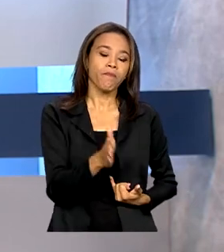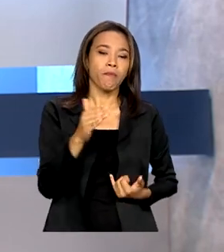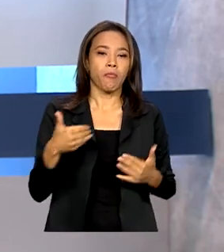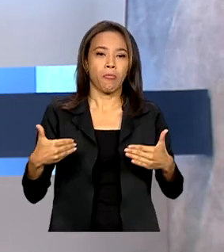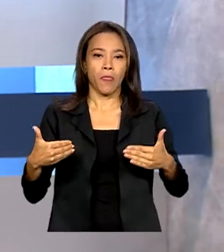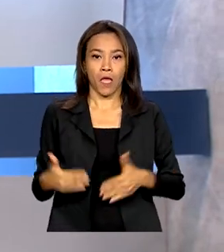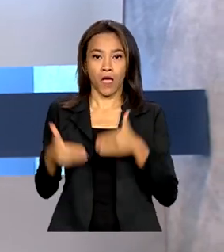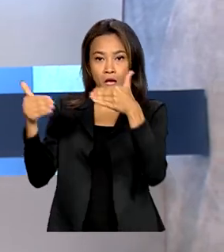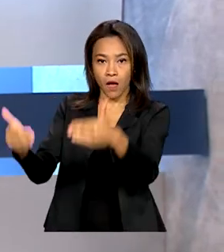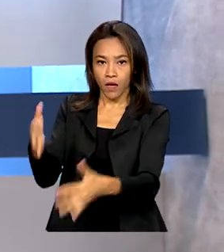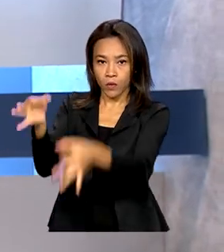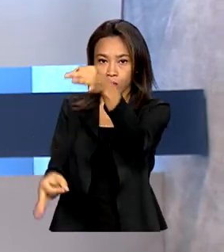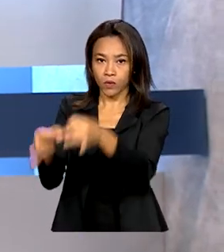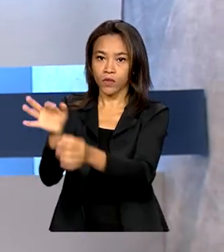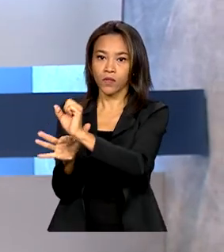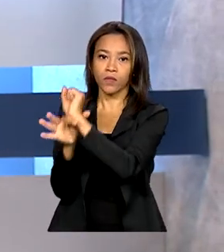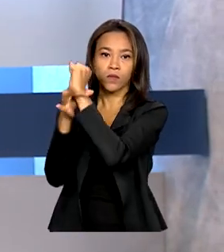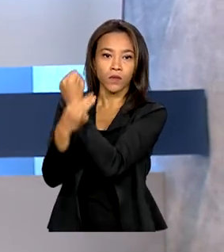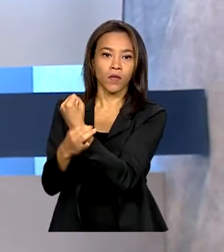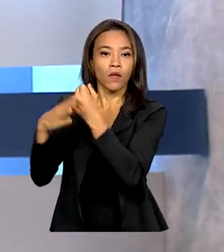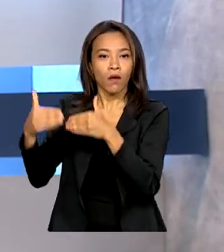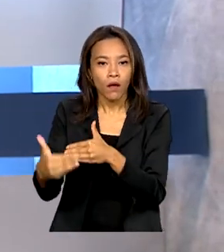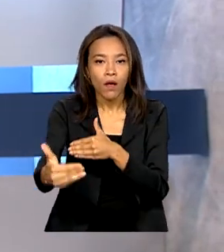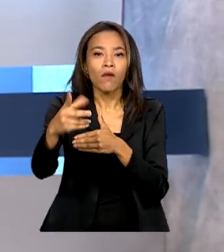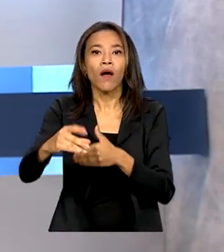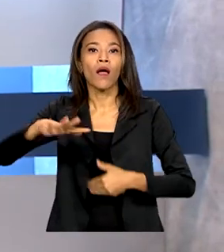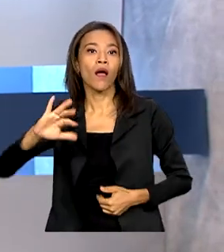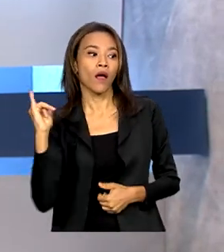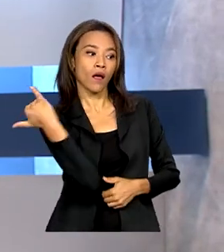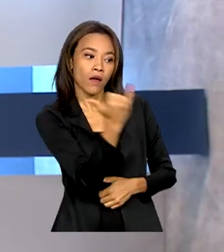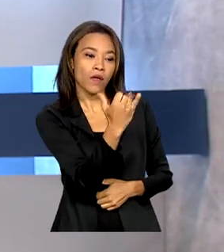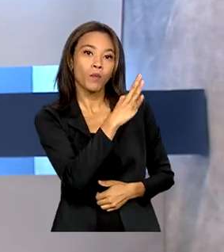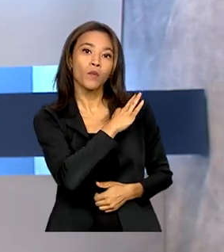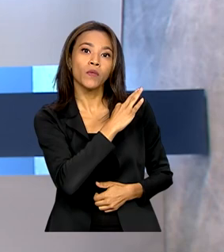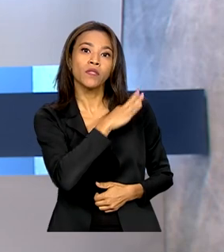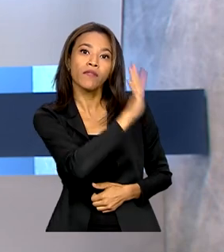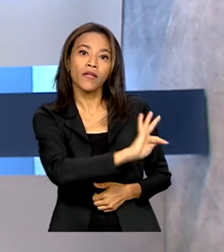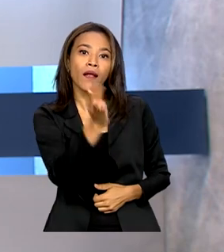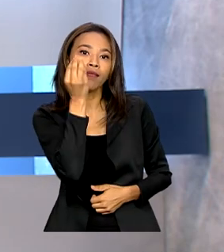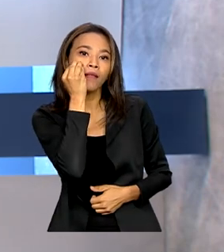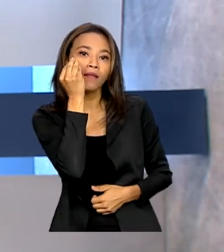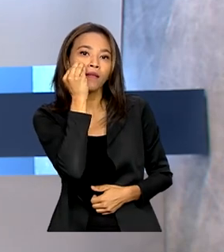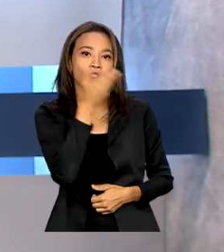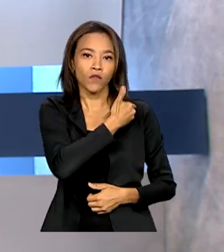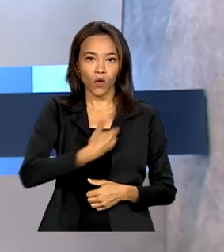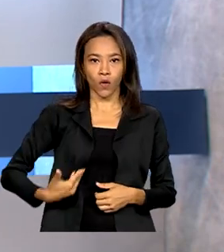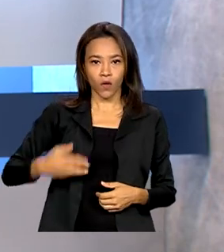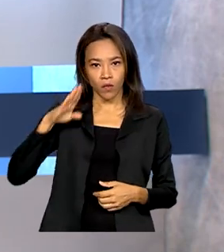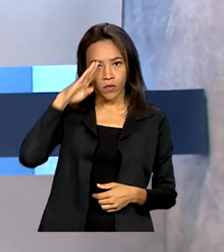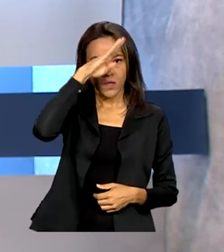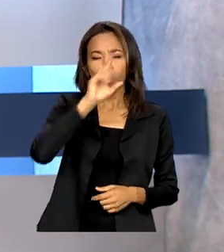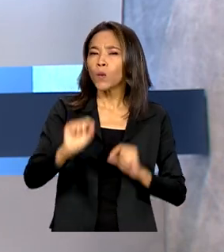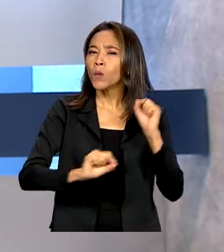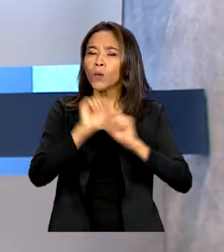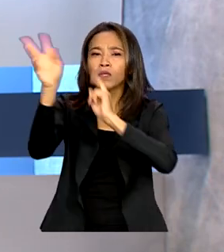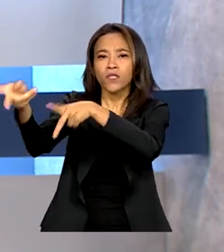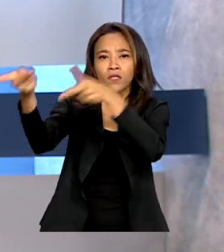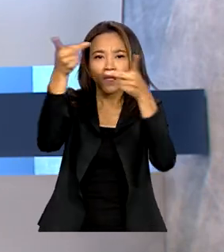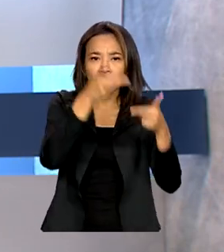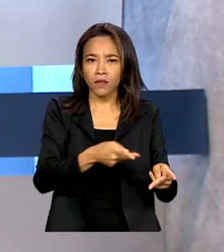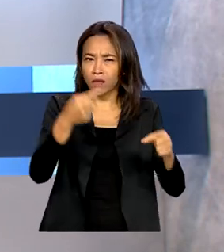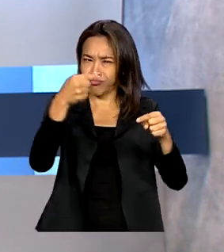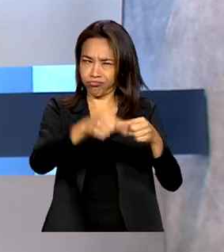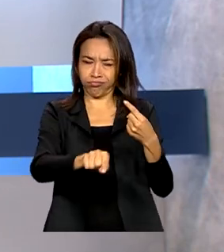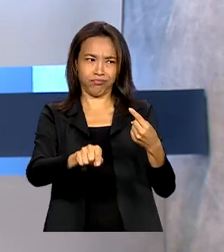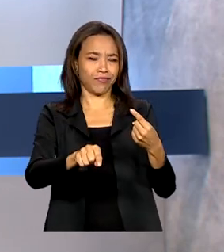da Justiça e Segurança Pública vai acionar a Polícia Federal para investigar a tentativa do governo Bolsonaro de trazer ilegalmente